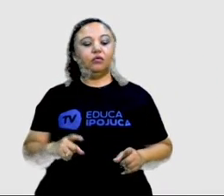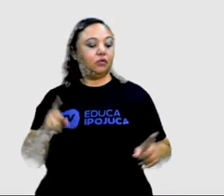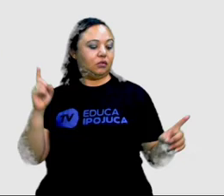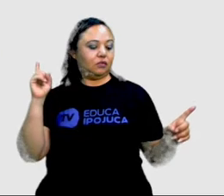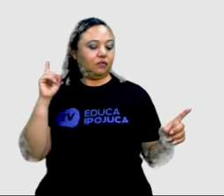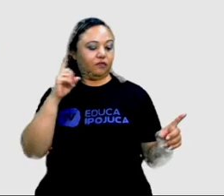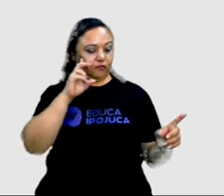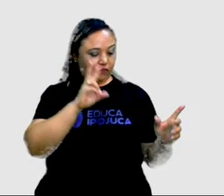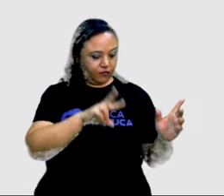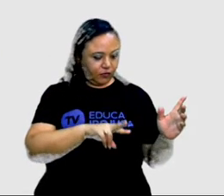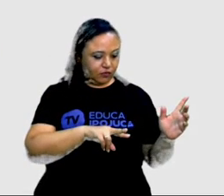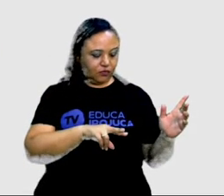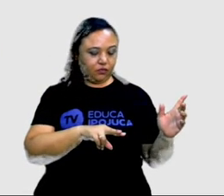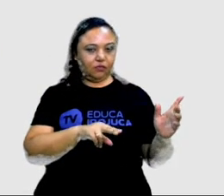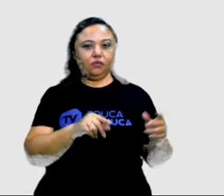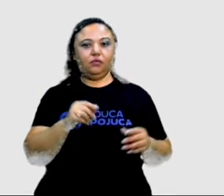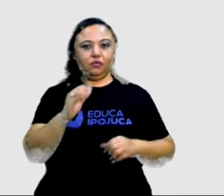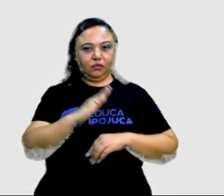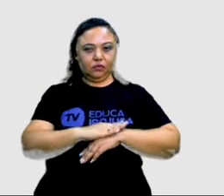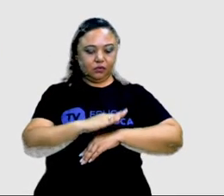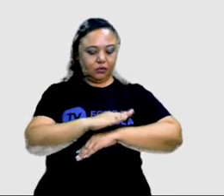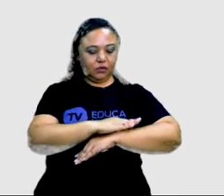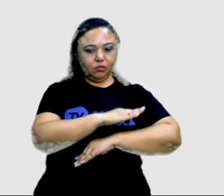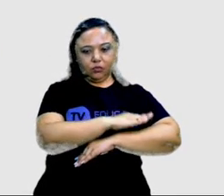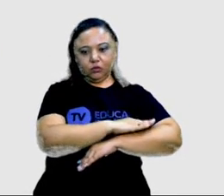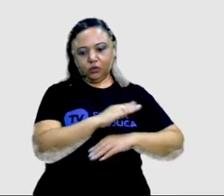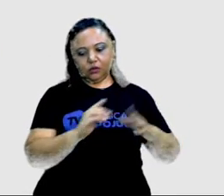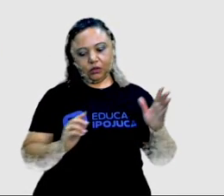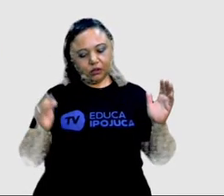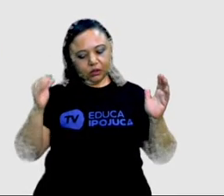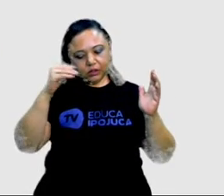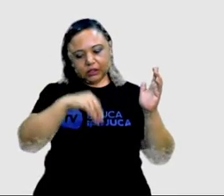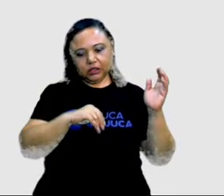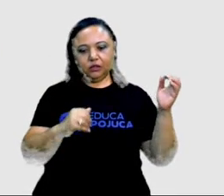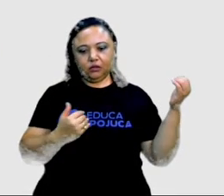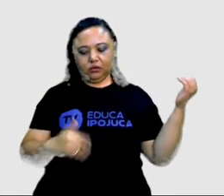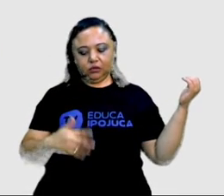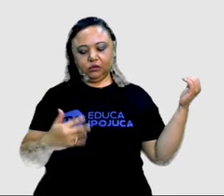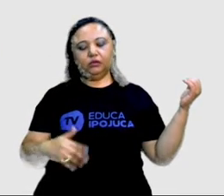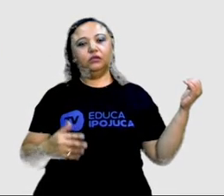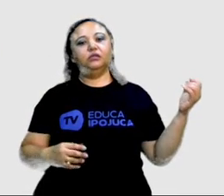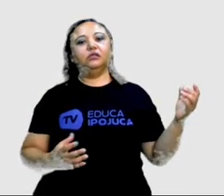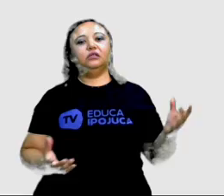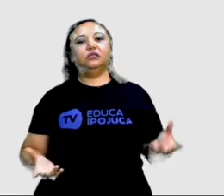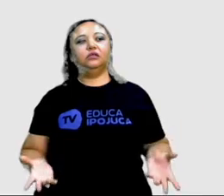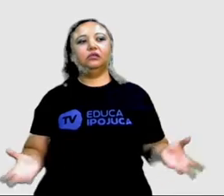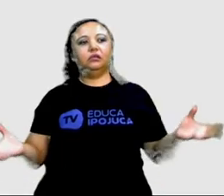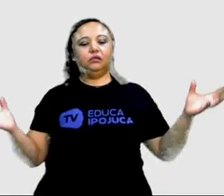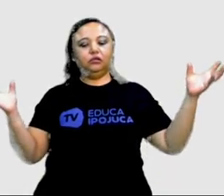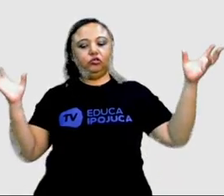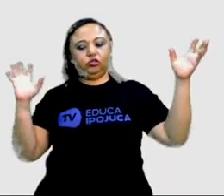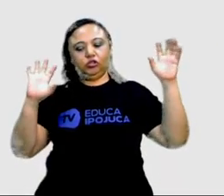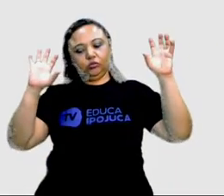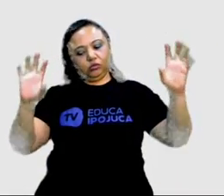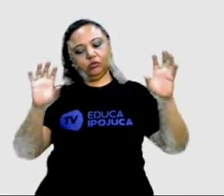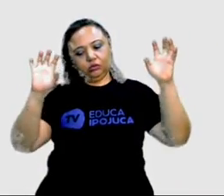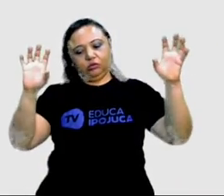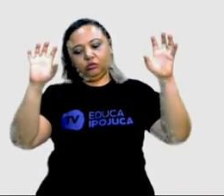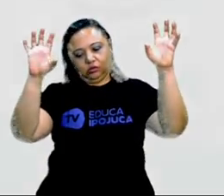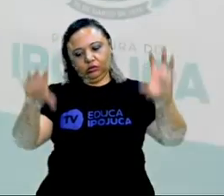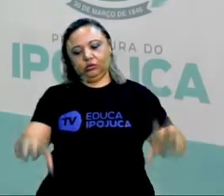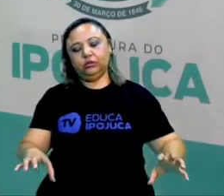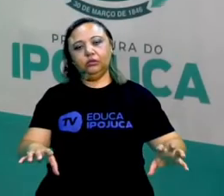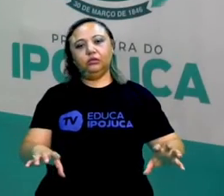desenho, o urubu, quando viu o sapo ali, ele começou a balançar a viola até que o sapo caísse dali de dentro.